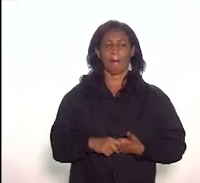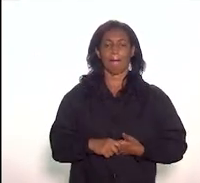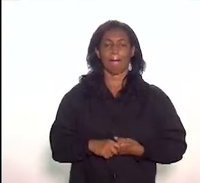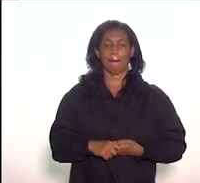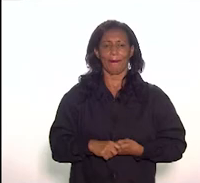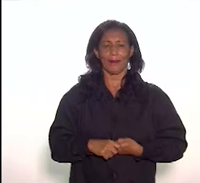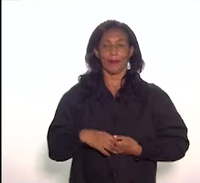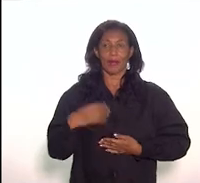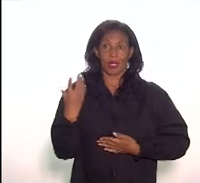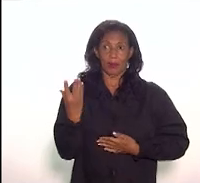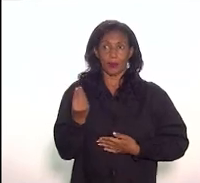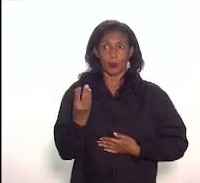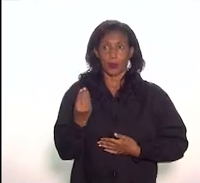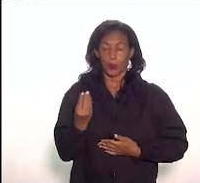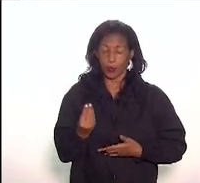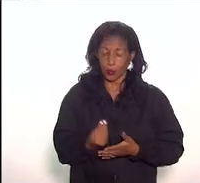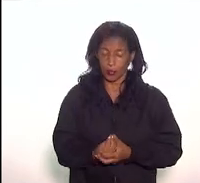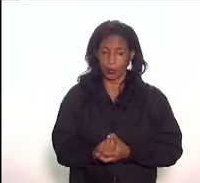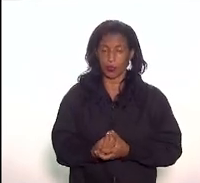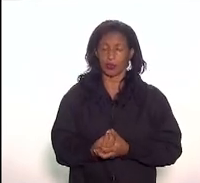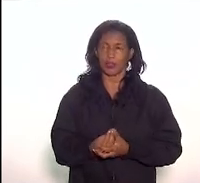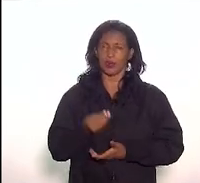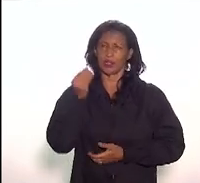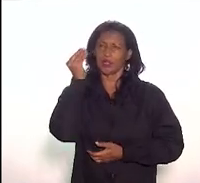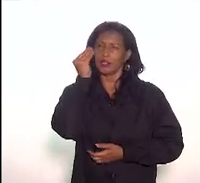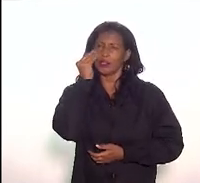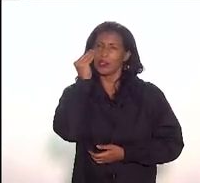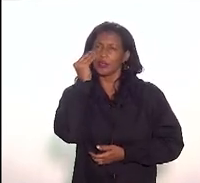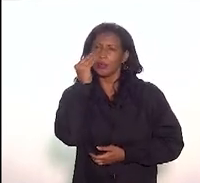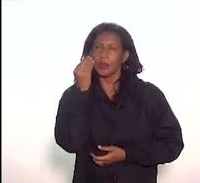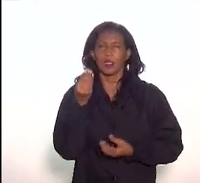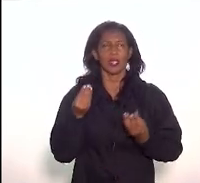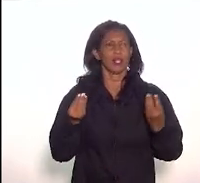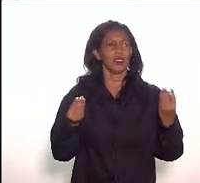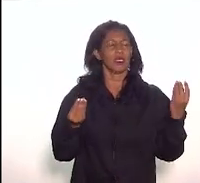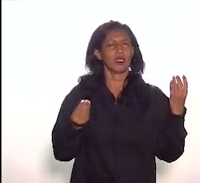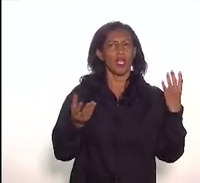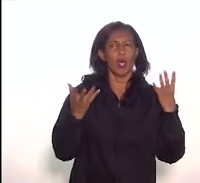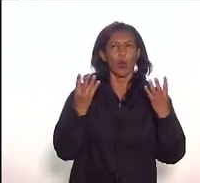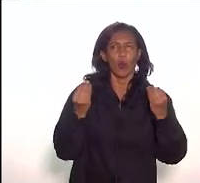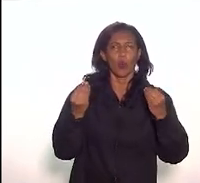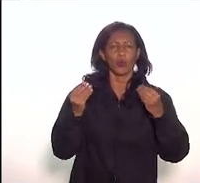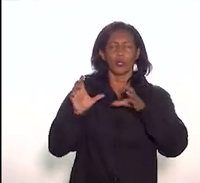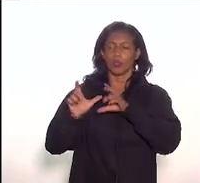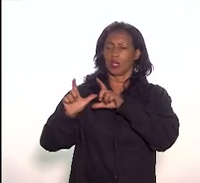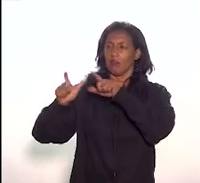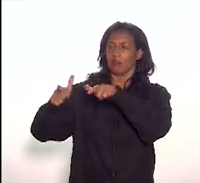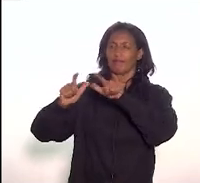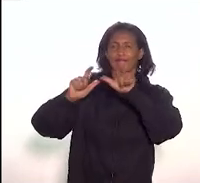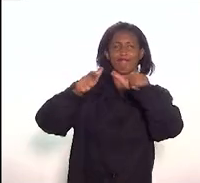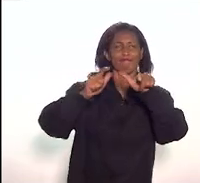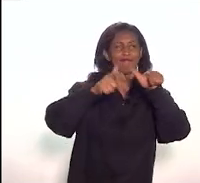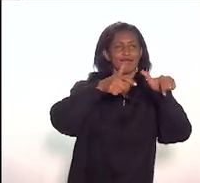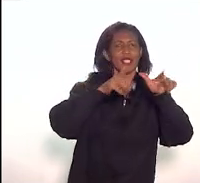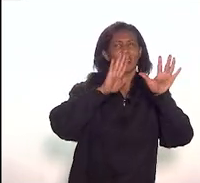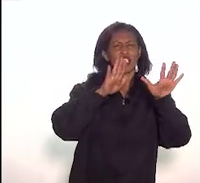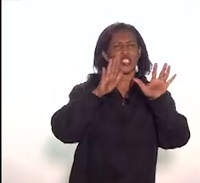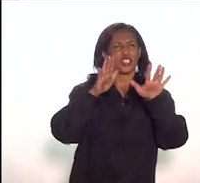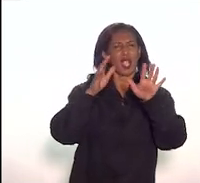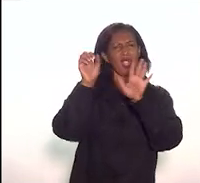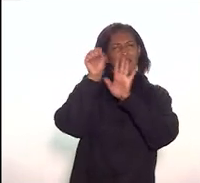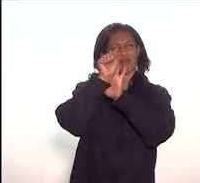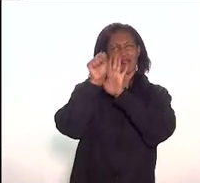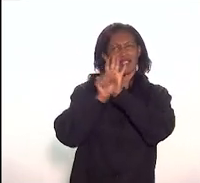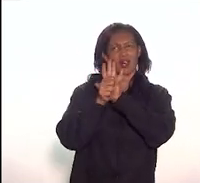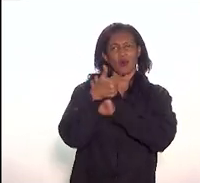e muitas experiências, muitas vivências das comunidades que ali se estabeleceram desde o século